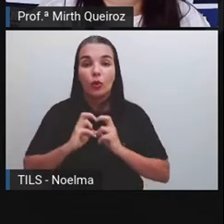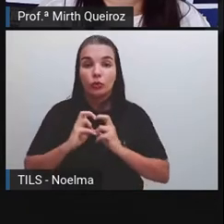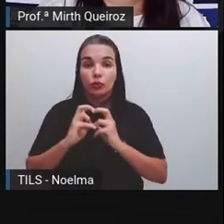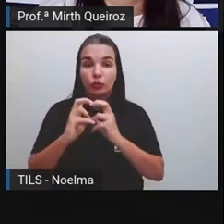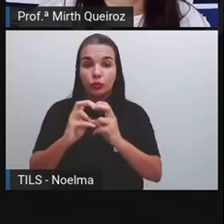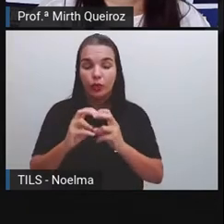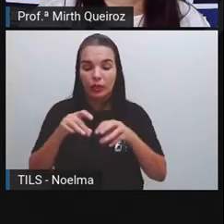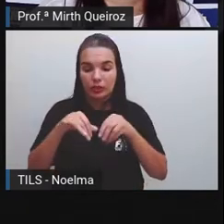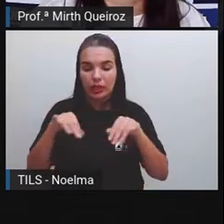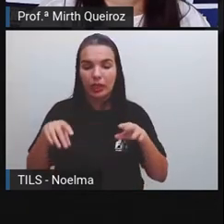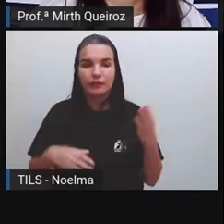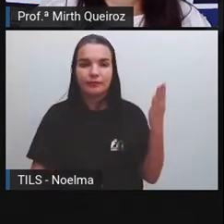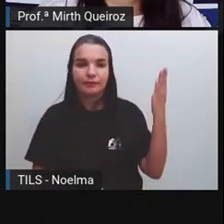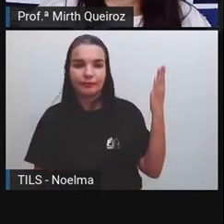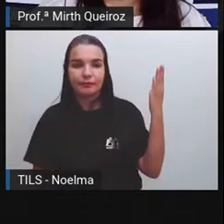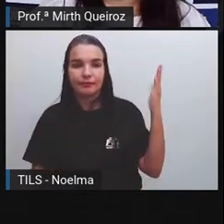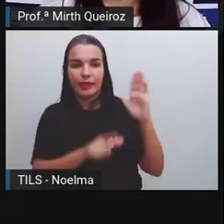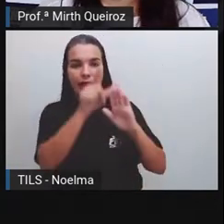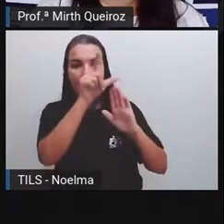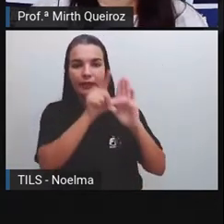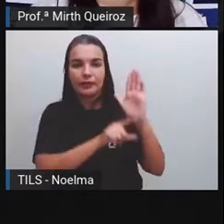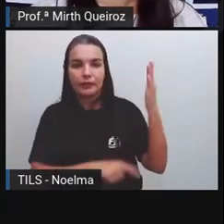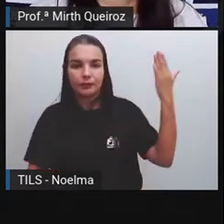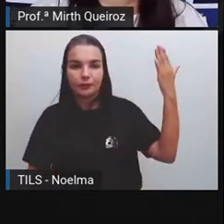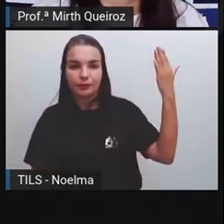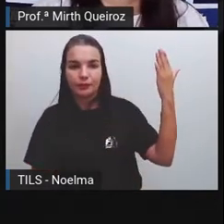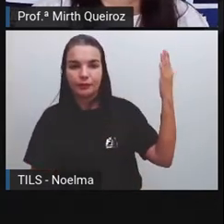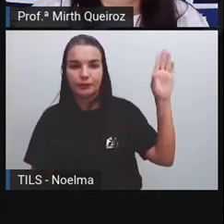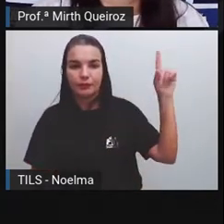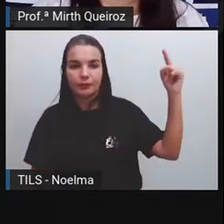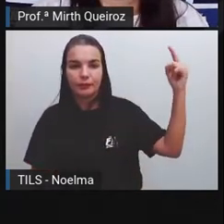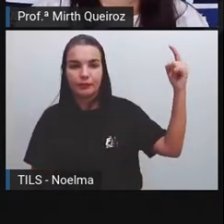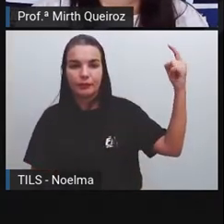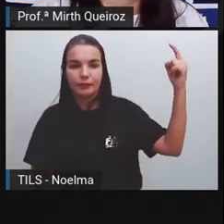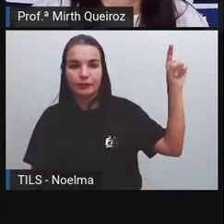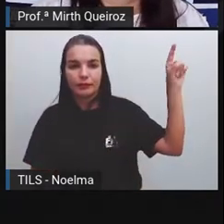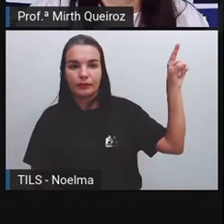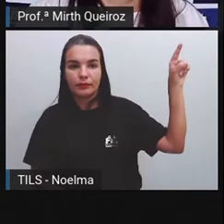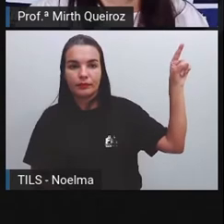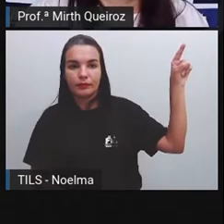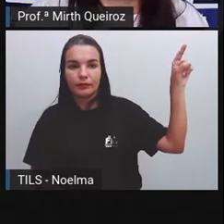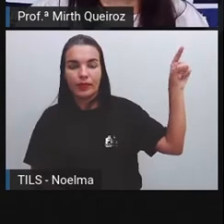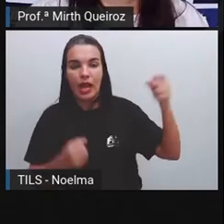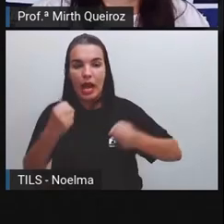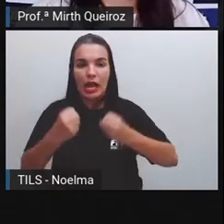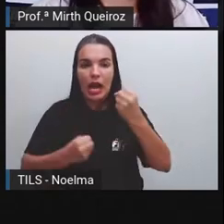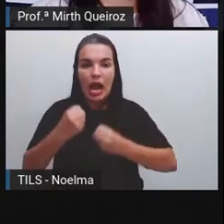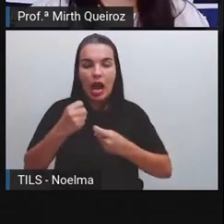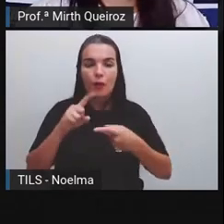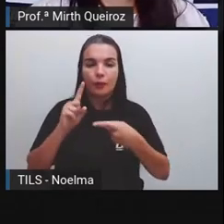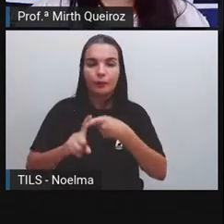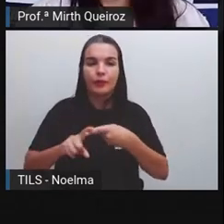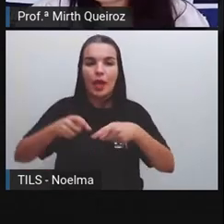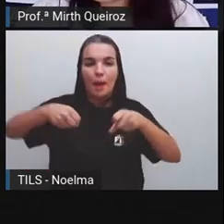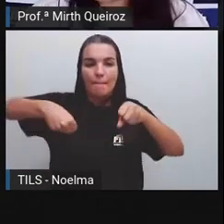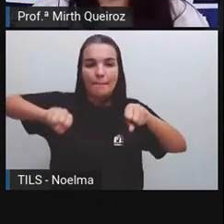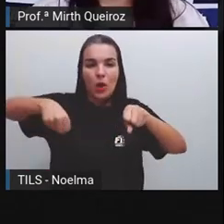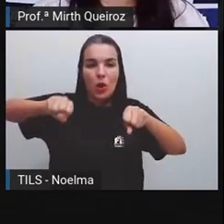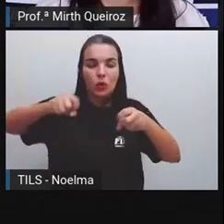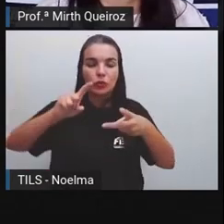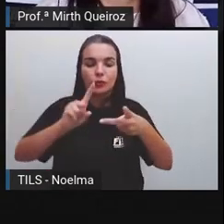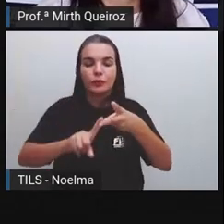terrestres? Nós temos aqui o carro, é um meio de transporte terrestre. A moto, o